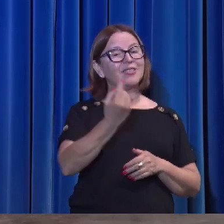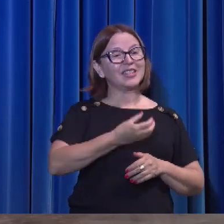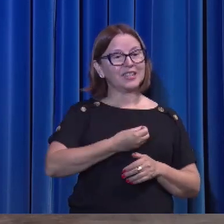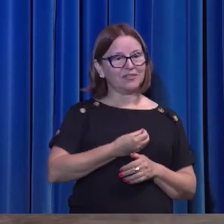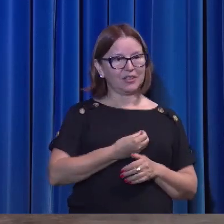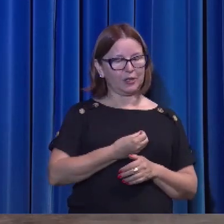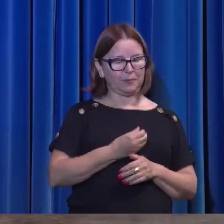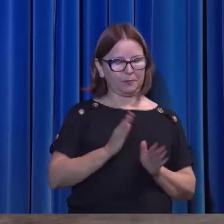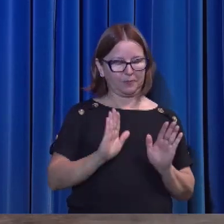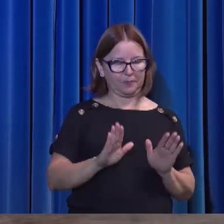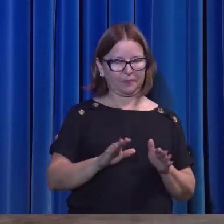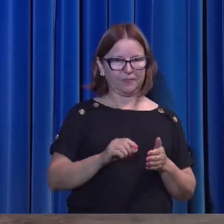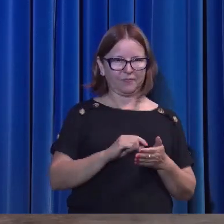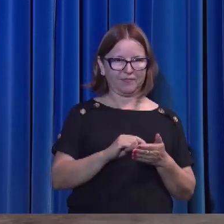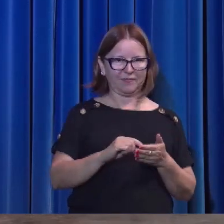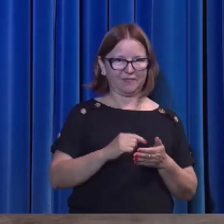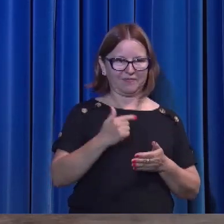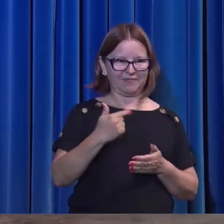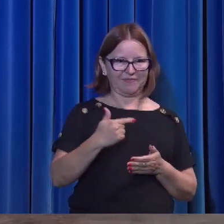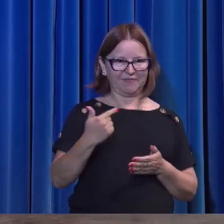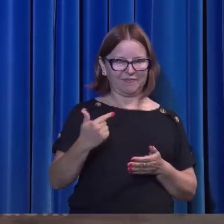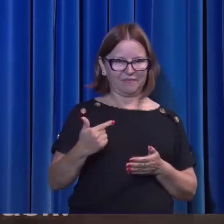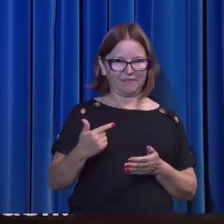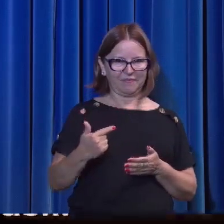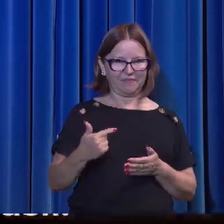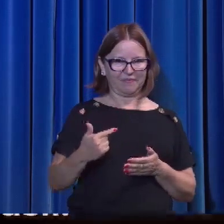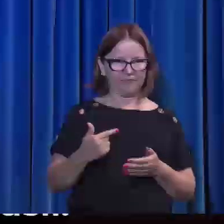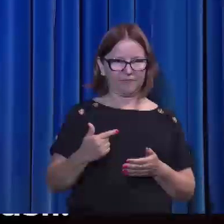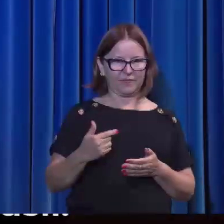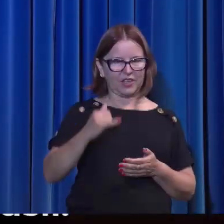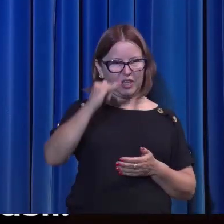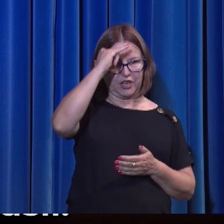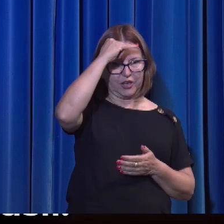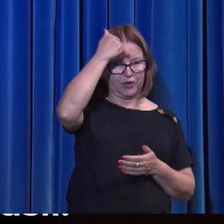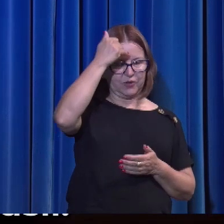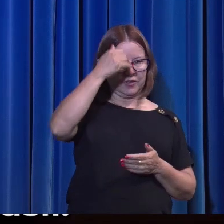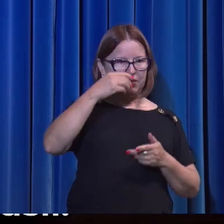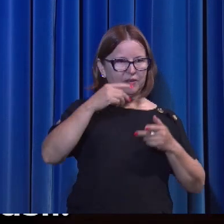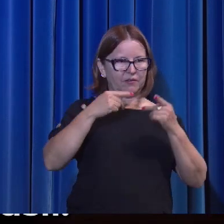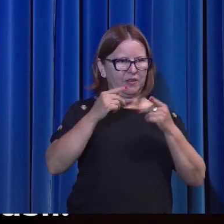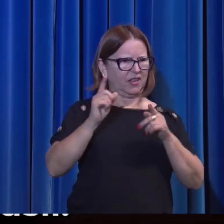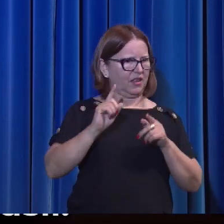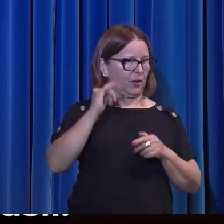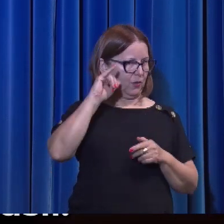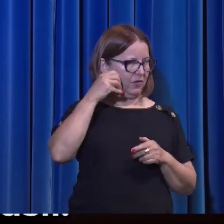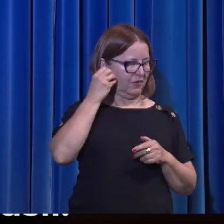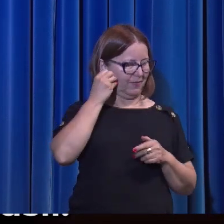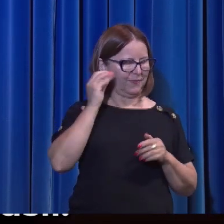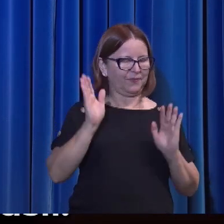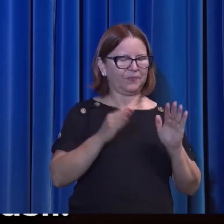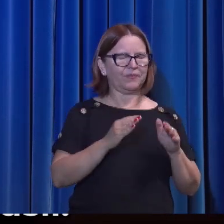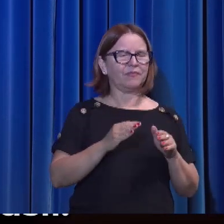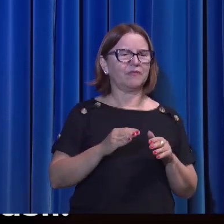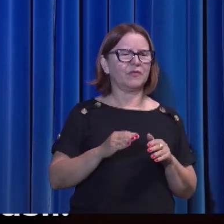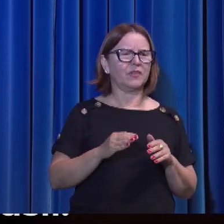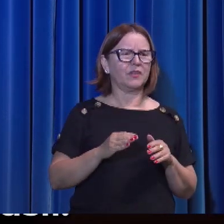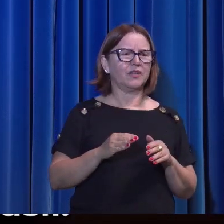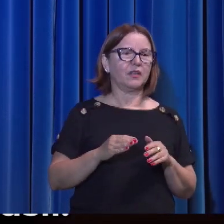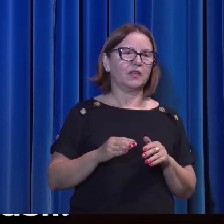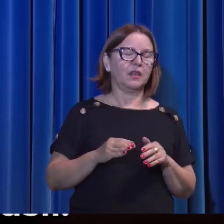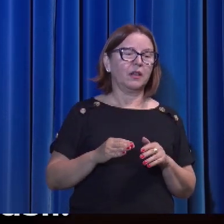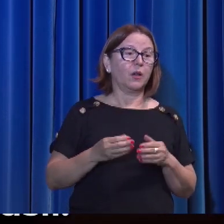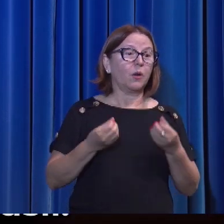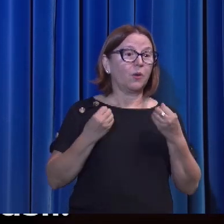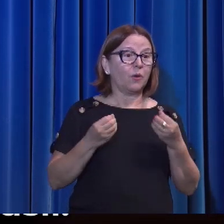Versículo 22. Disse-lhe Judas, não o Iscariotes. Donde procede, Senhor, que